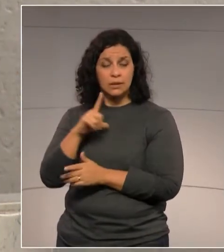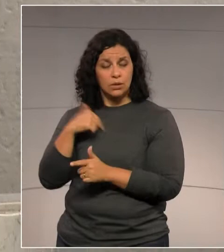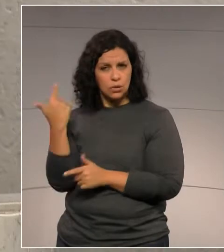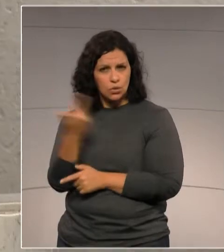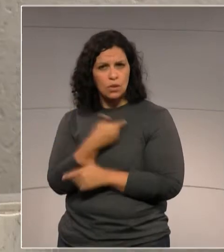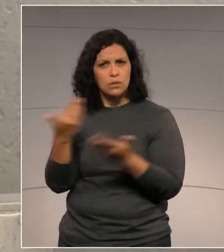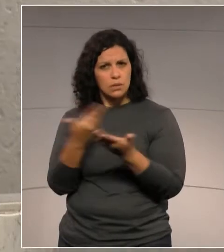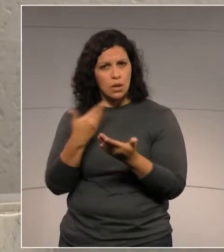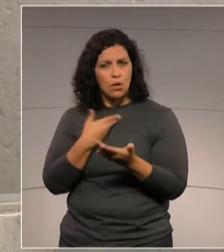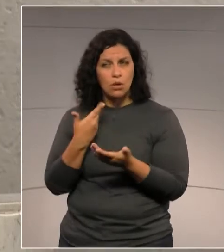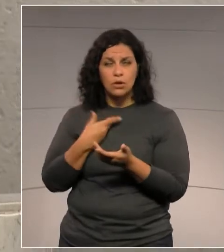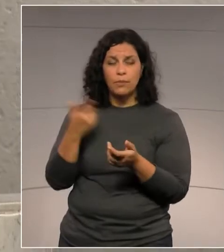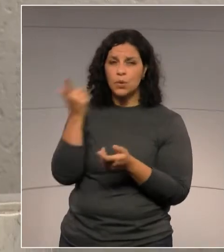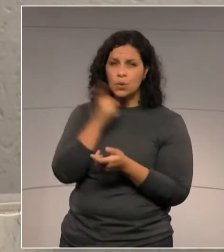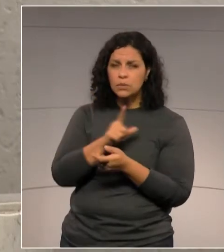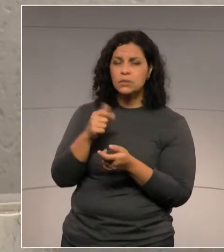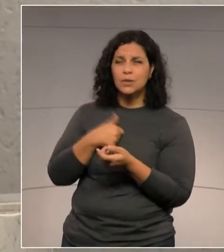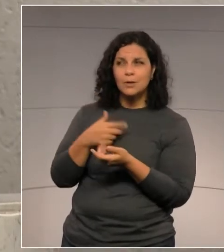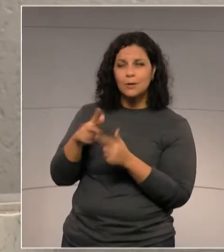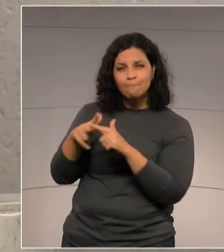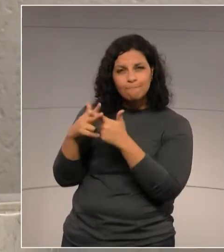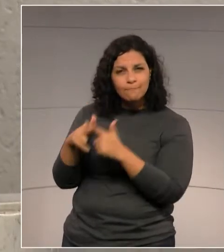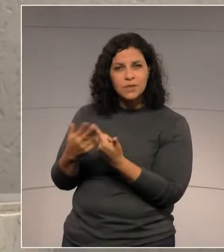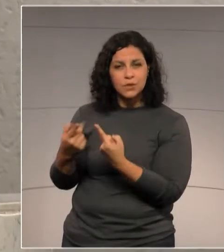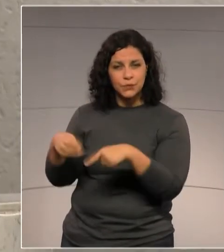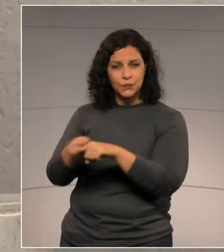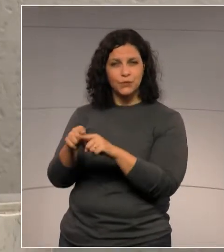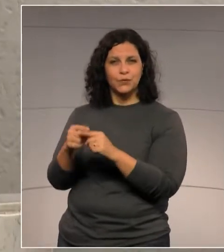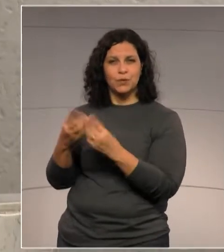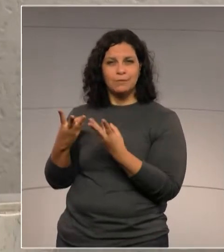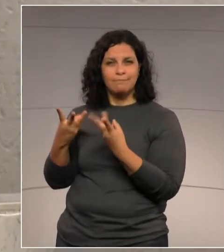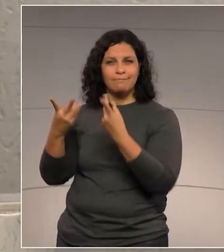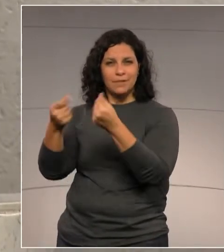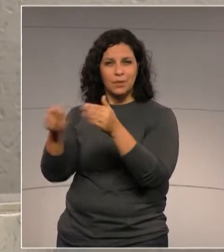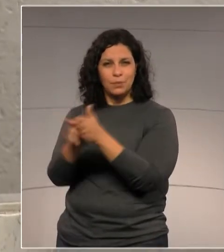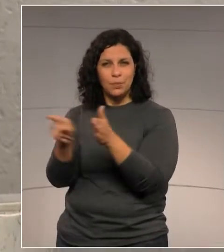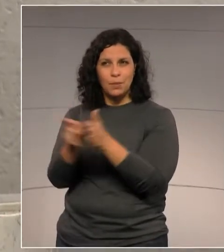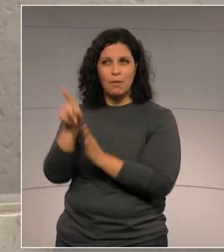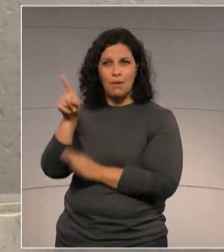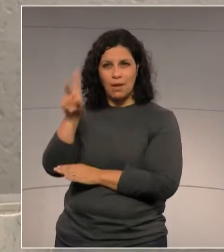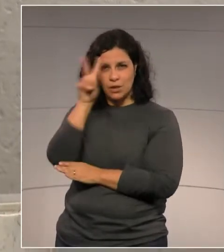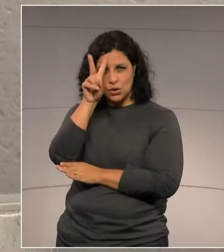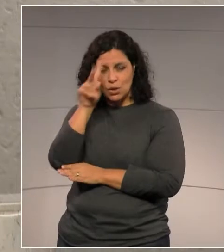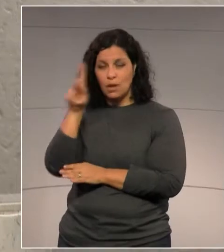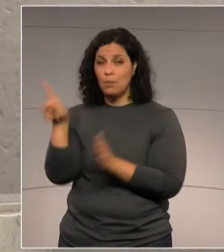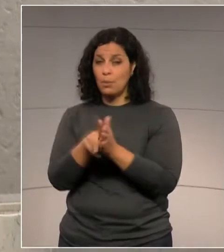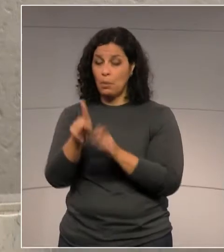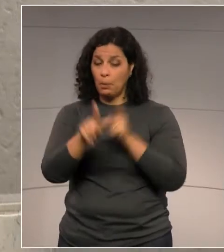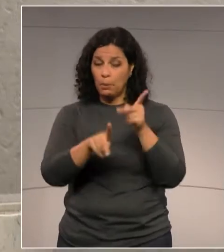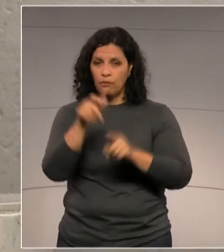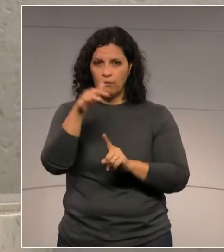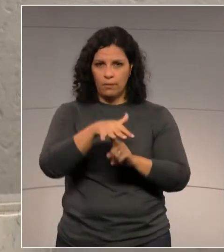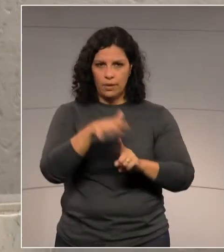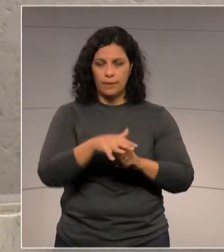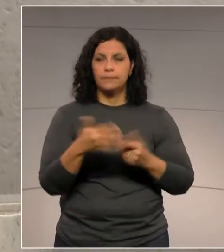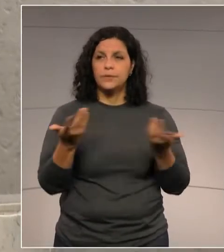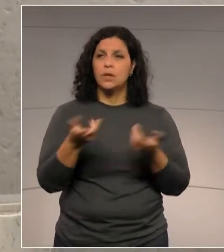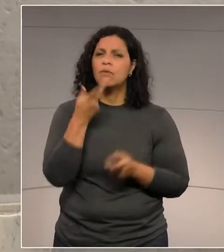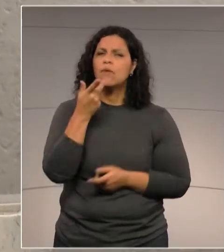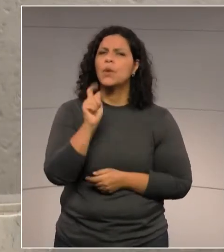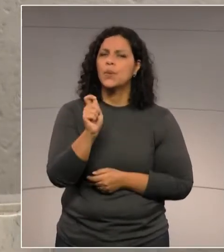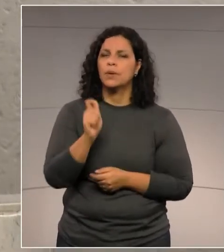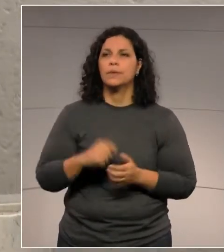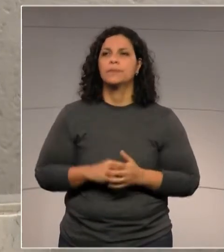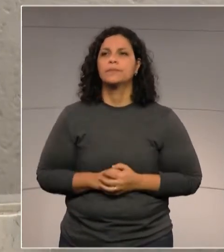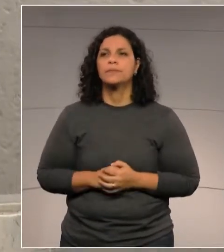tomando as providências e vamos recuperar esse patrimônio, que é um patrimônio do povo do Paraná. Eu queria dizer o seguinte, eu